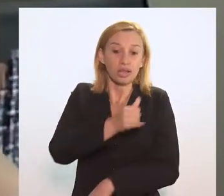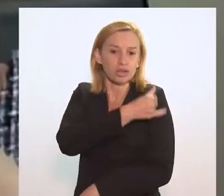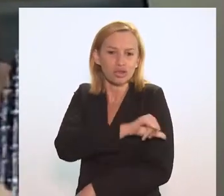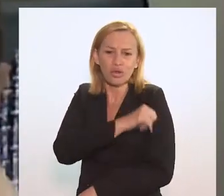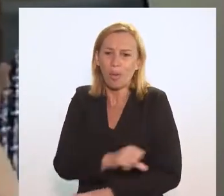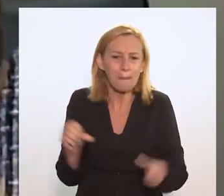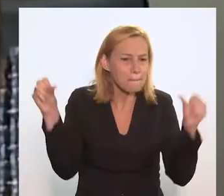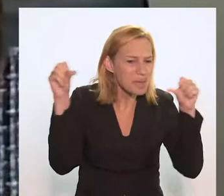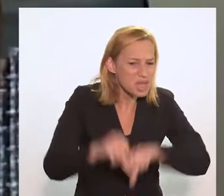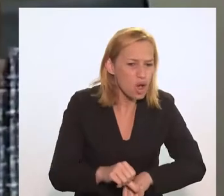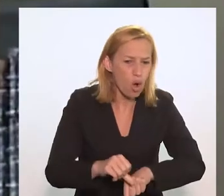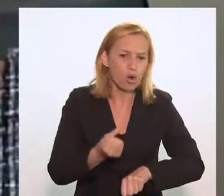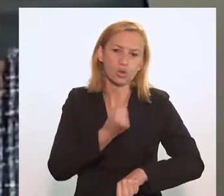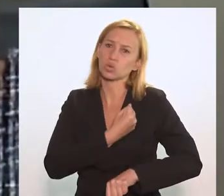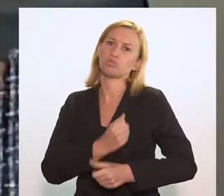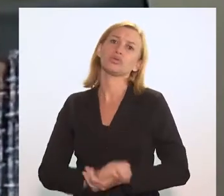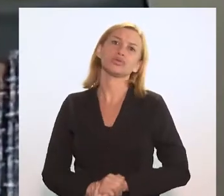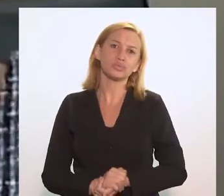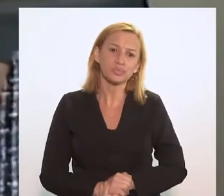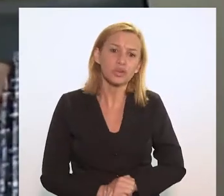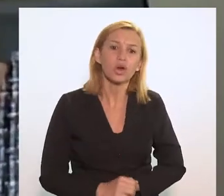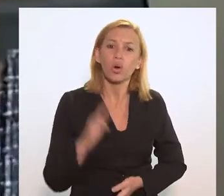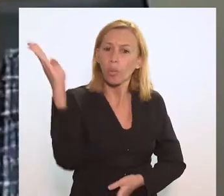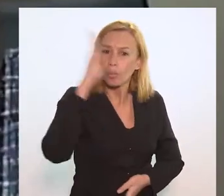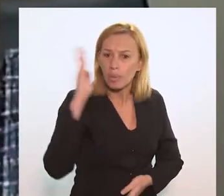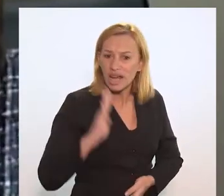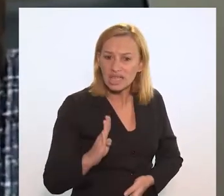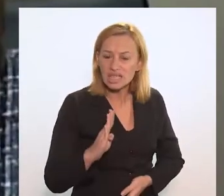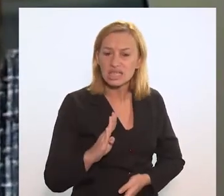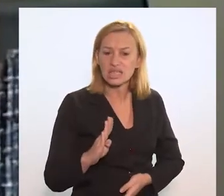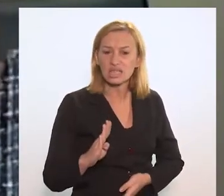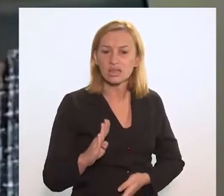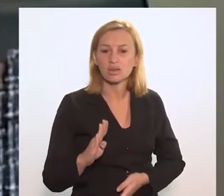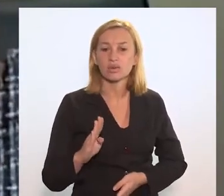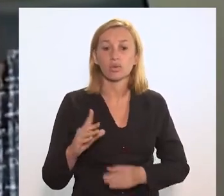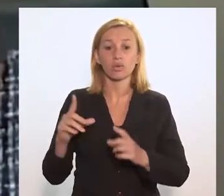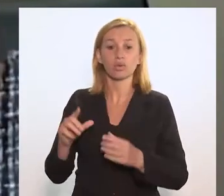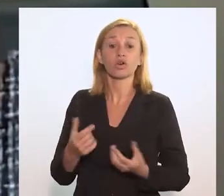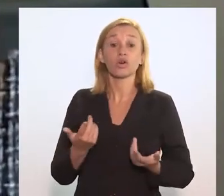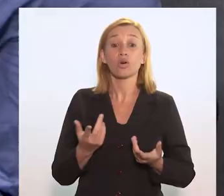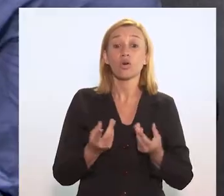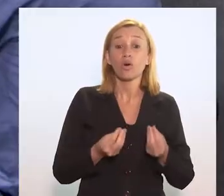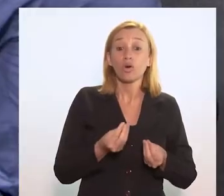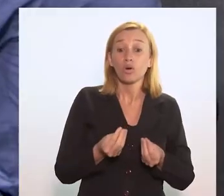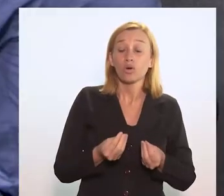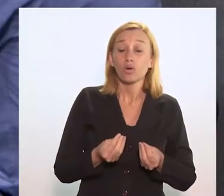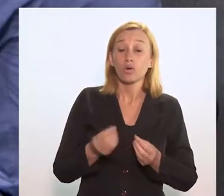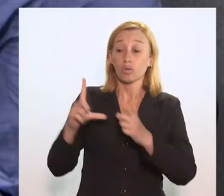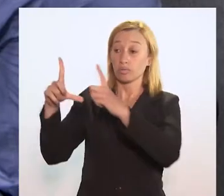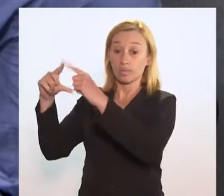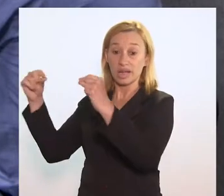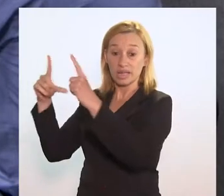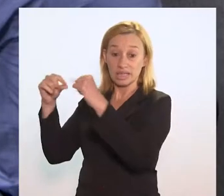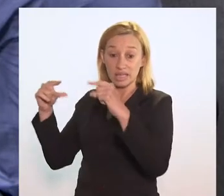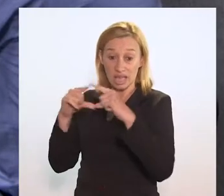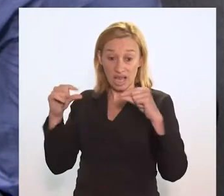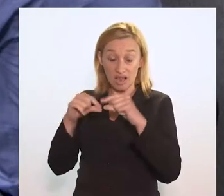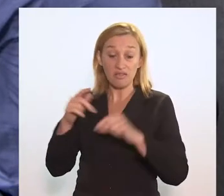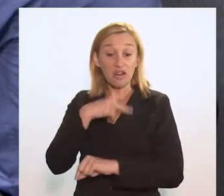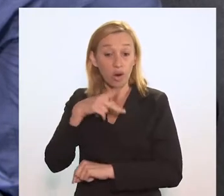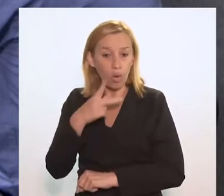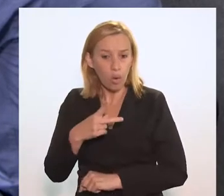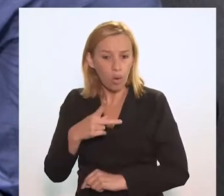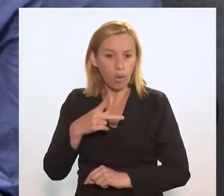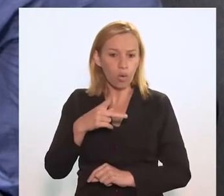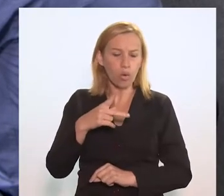são os piores dados do Brasil. O Brasil, como o Carlos Basília colocou, enquanto nação, tem dados